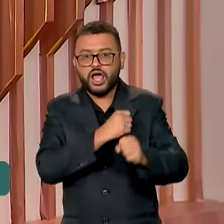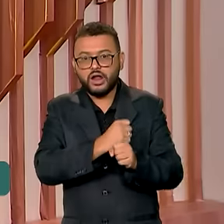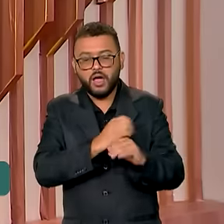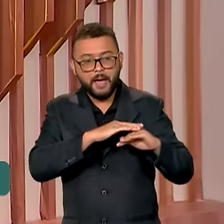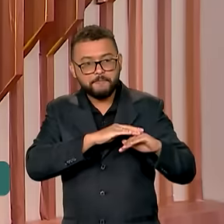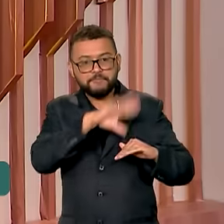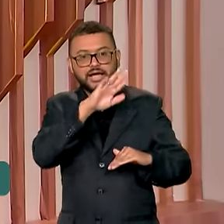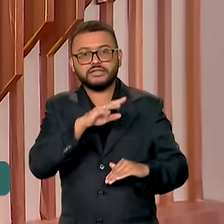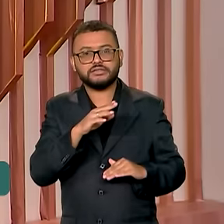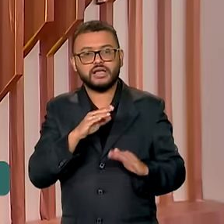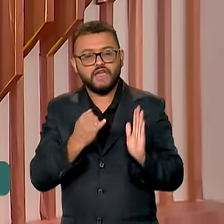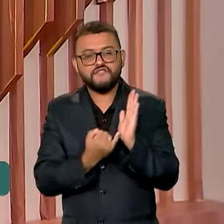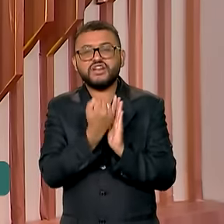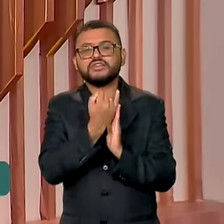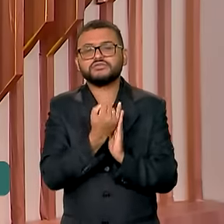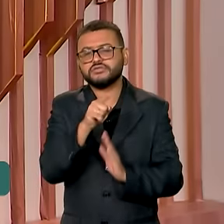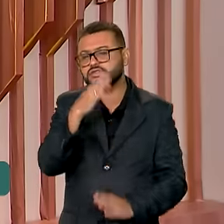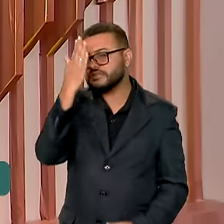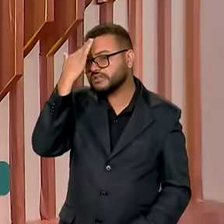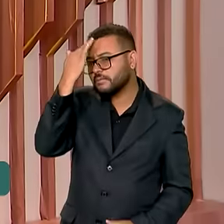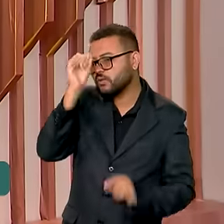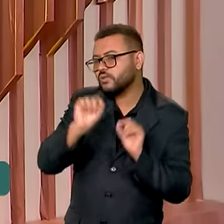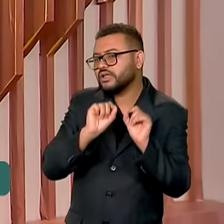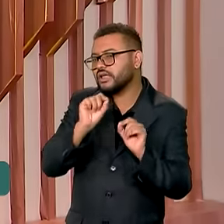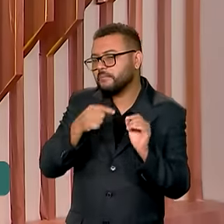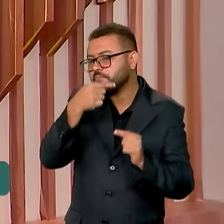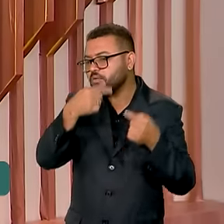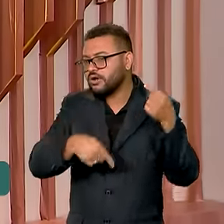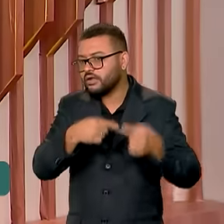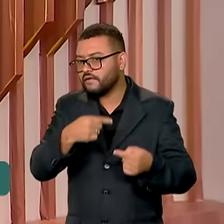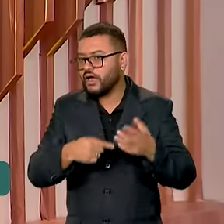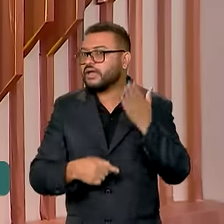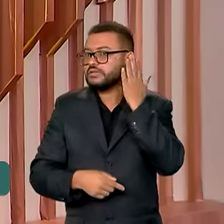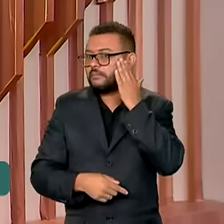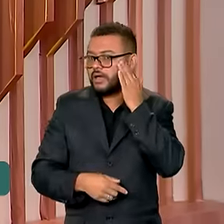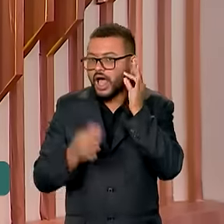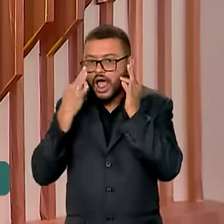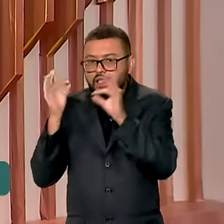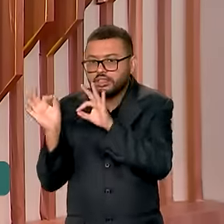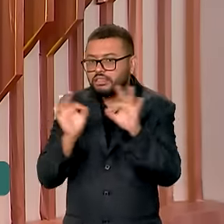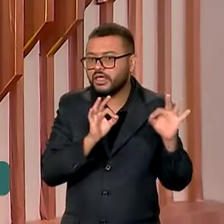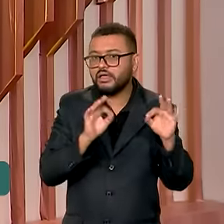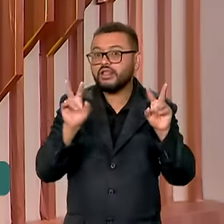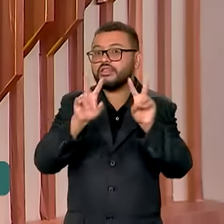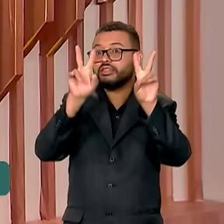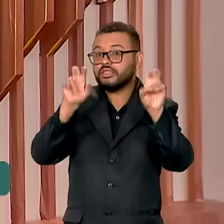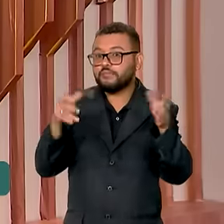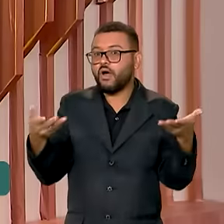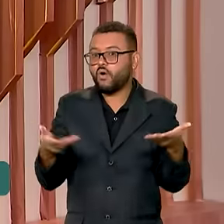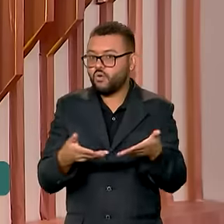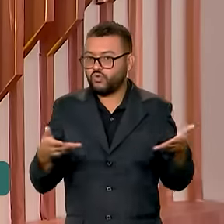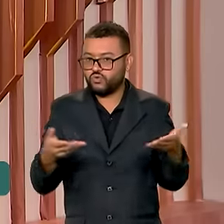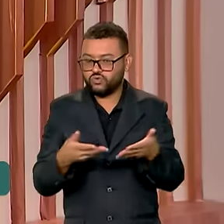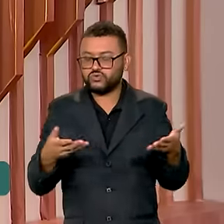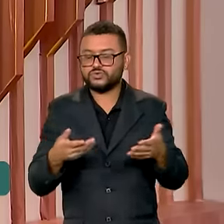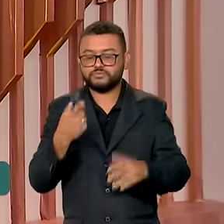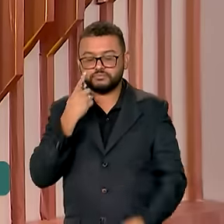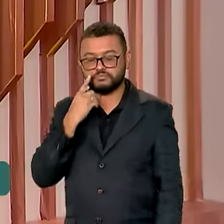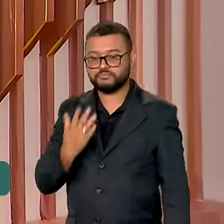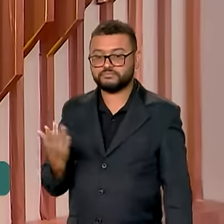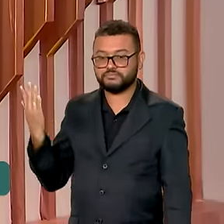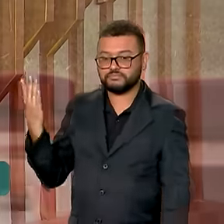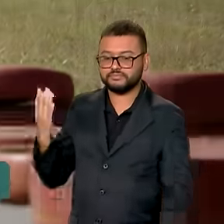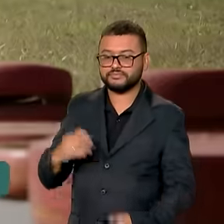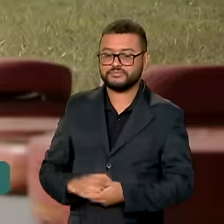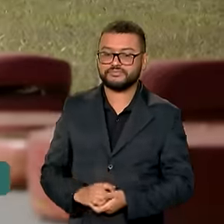inflação. Mas você sabe como funciona essa política? Então fique atento, porque esse é o tema de hoje do quadro Ponto Exato.